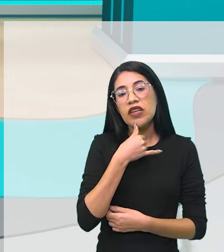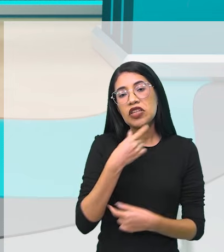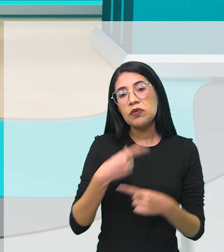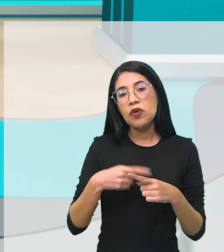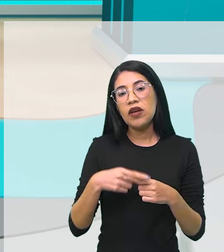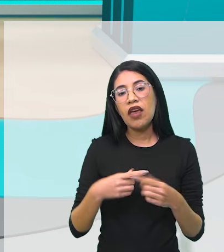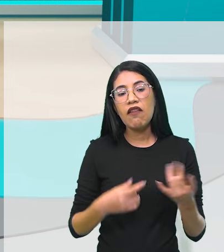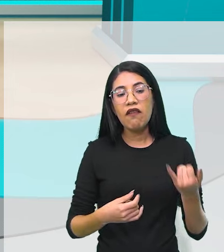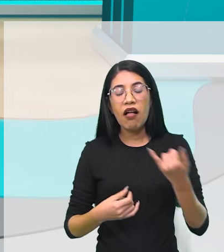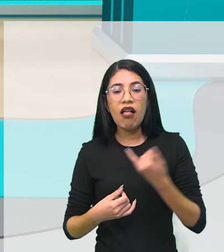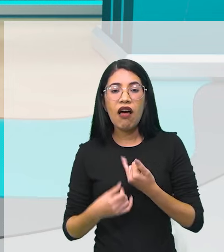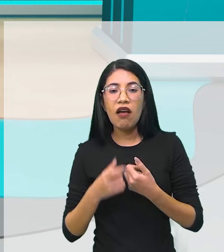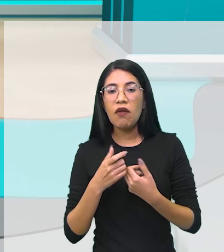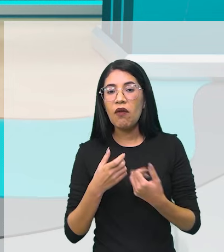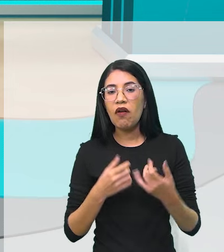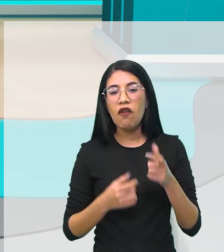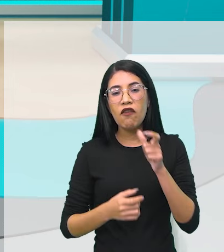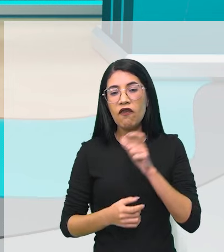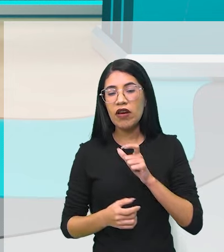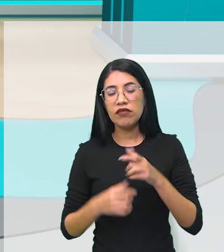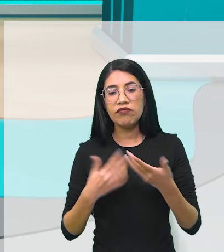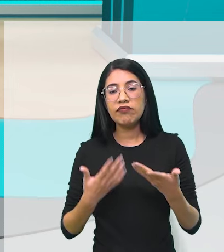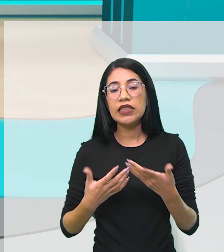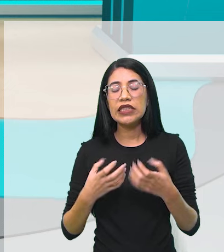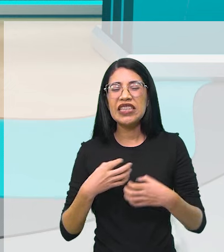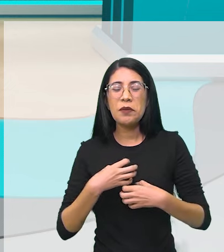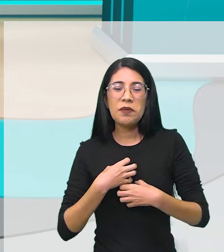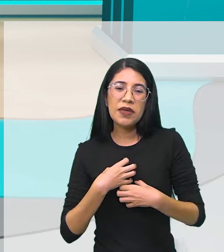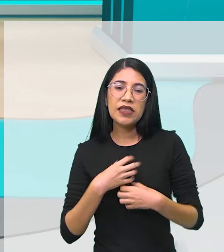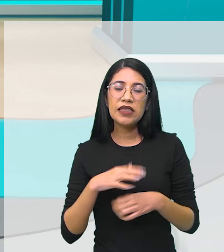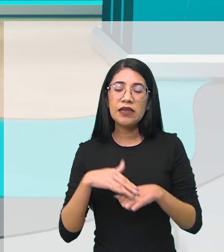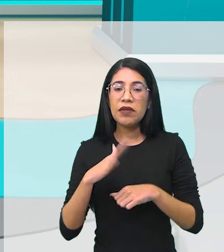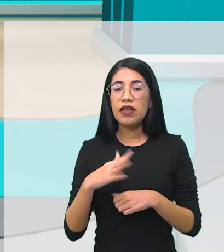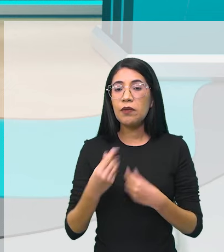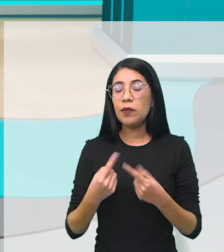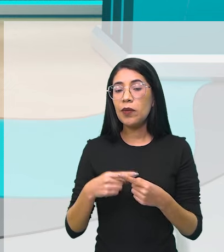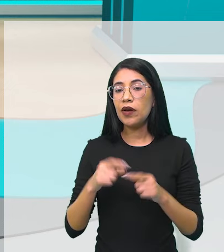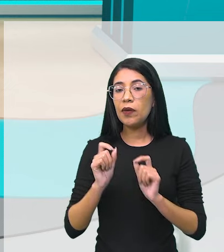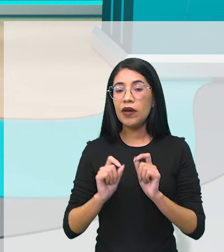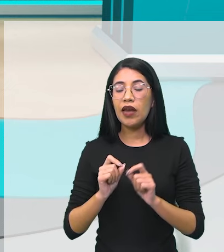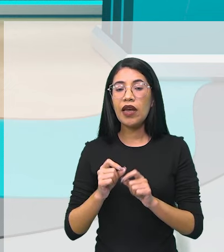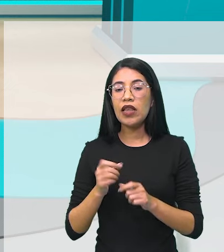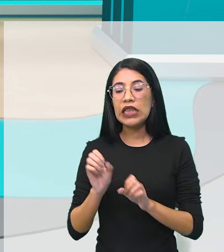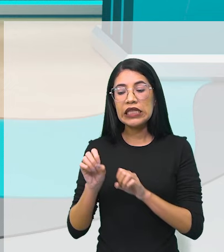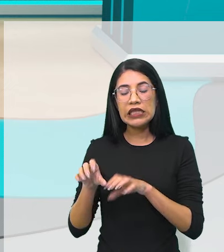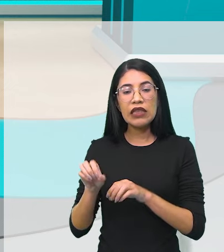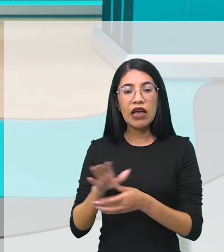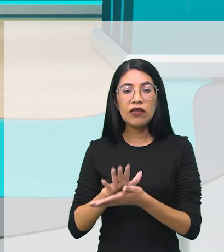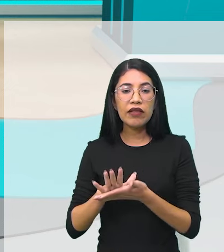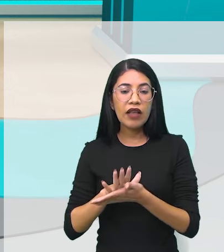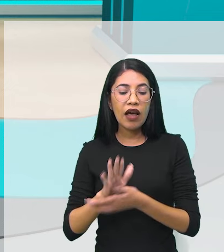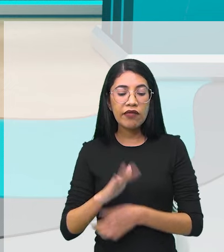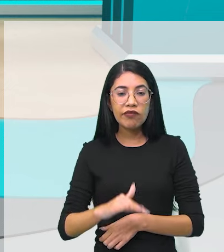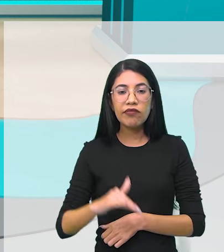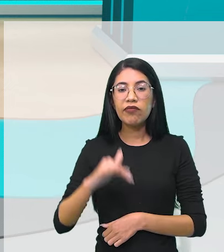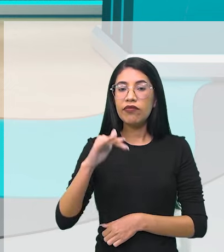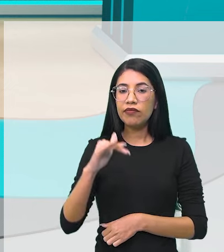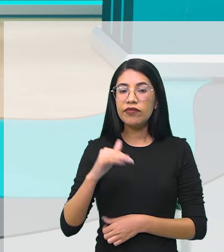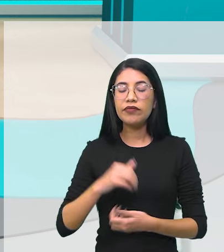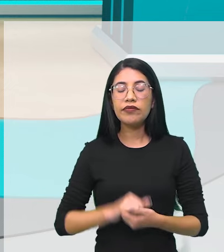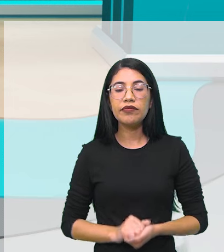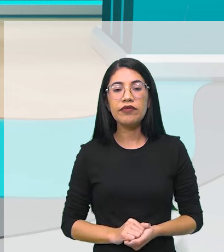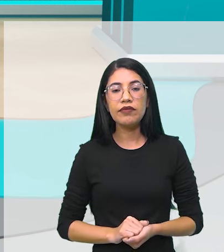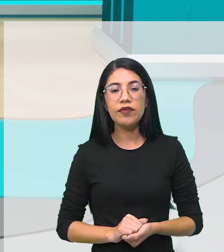Cria-se, inclusive, até um excesso de sensibilidade, porque não foi trabalhado isso enquanto criança.